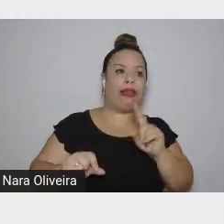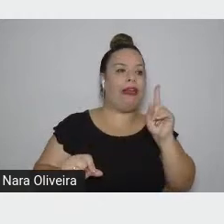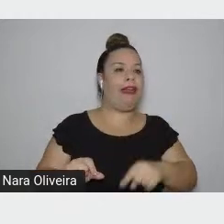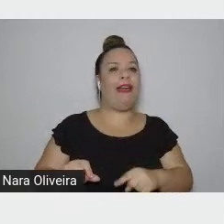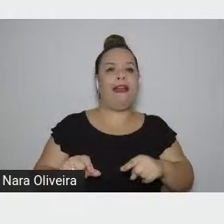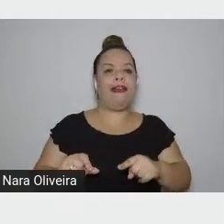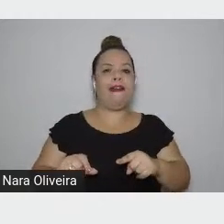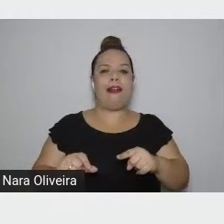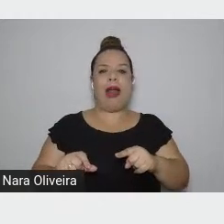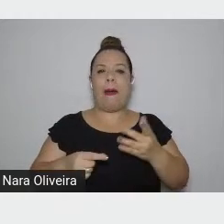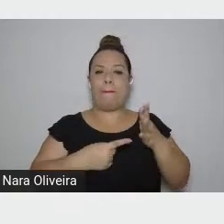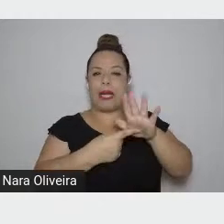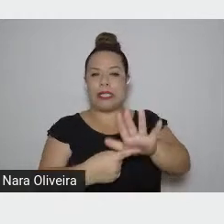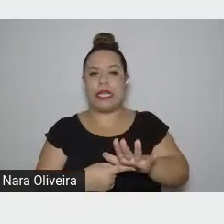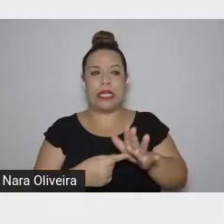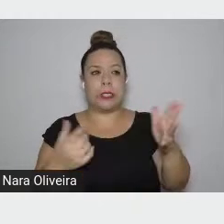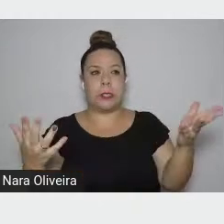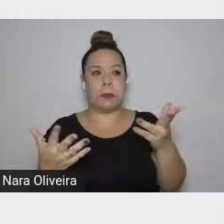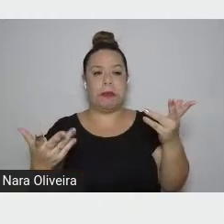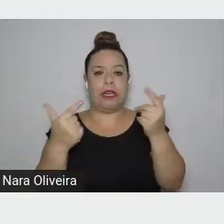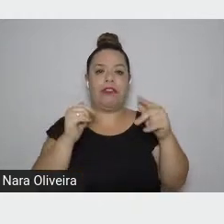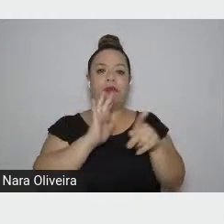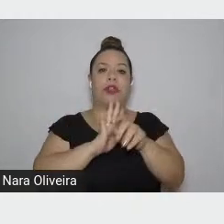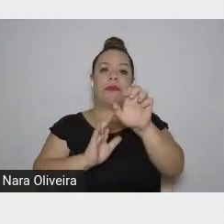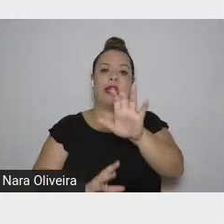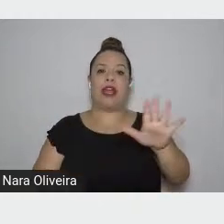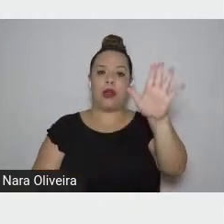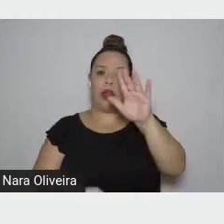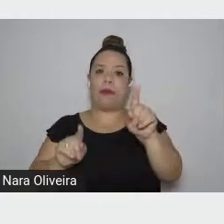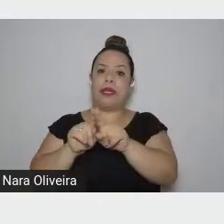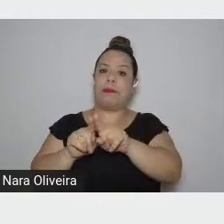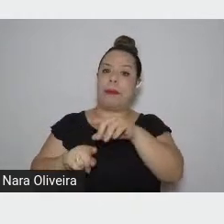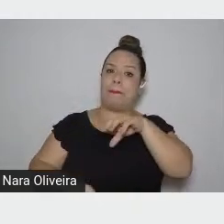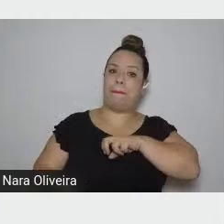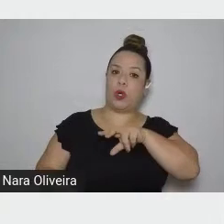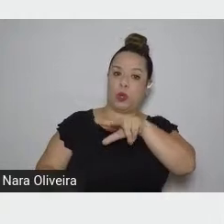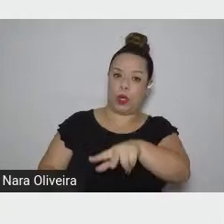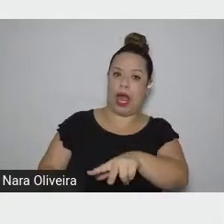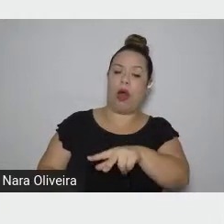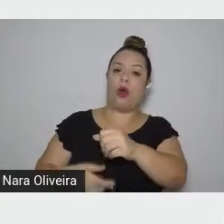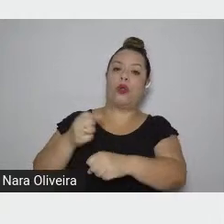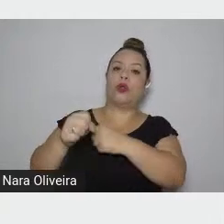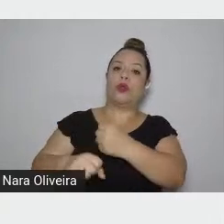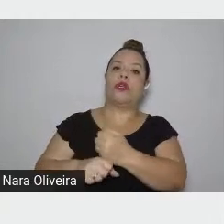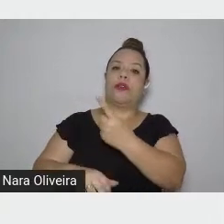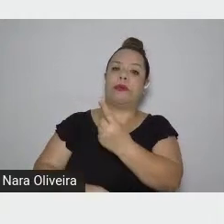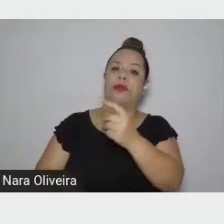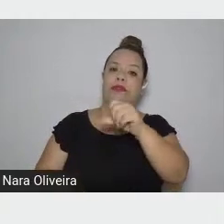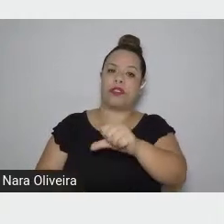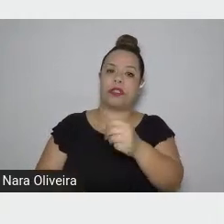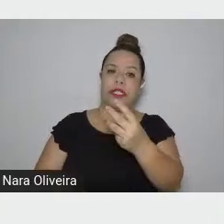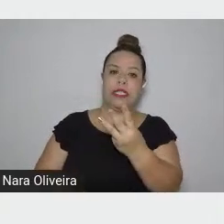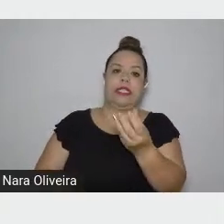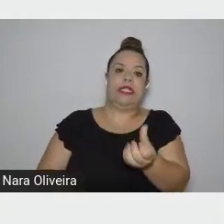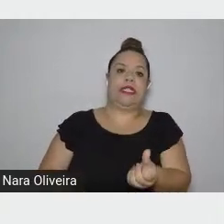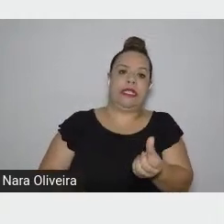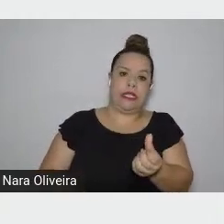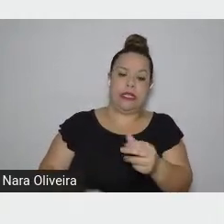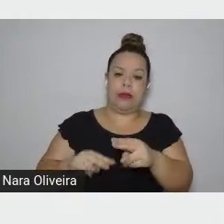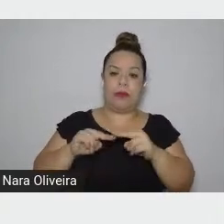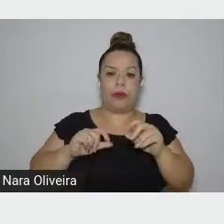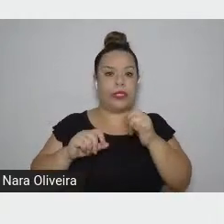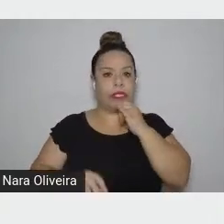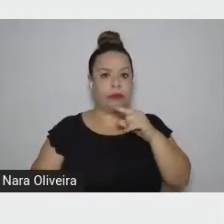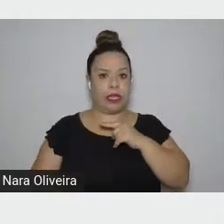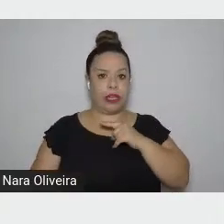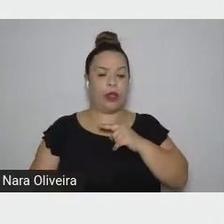e de Portugal em 1936, porque como o Fernando Pessoa não